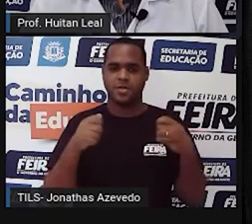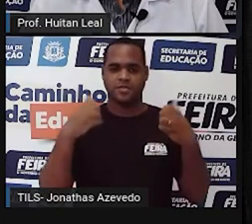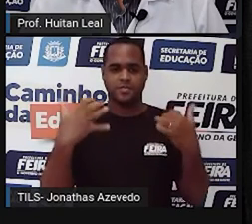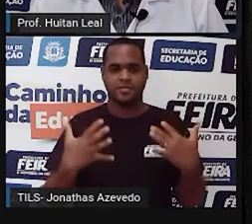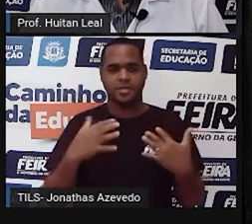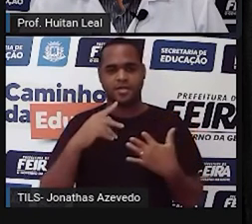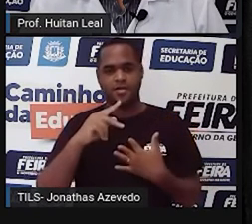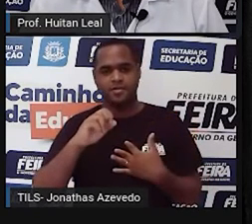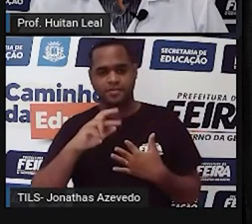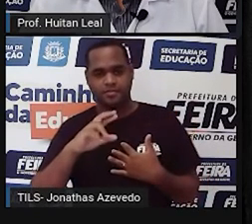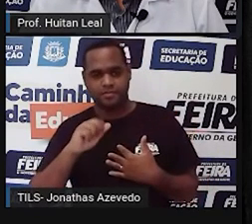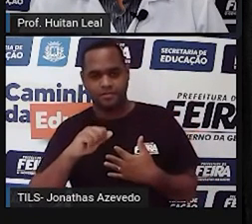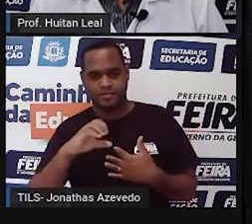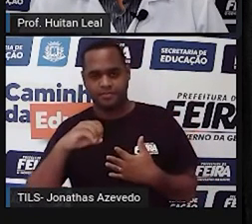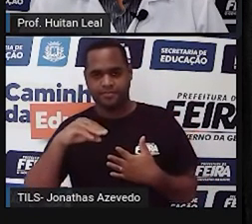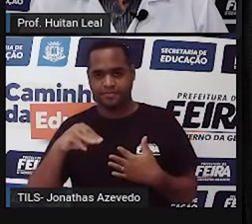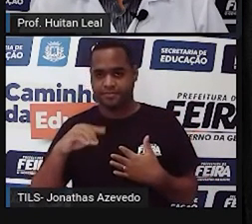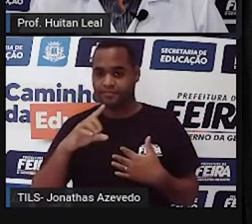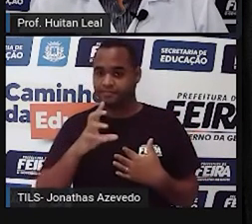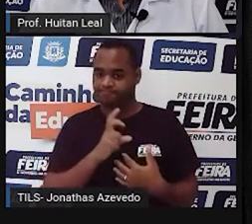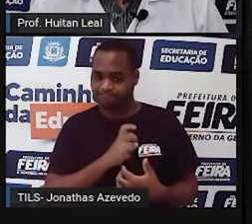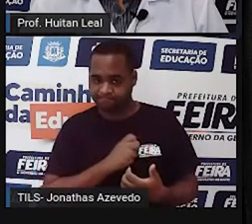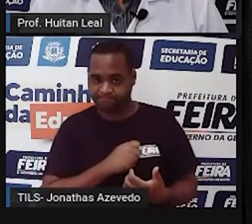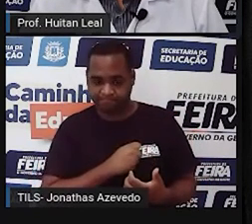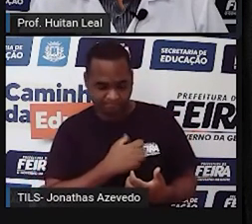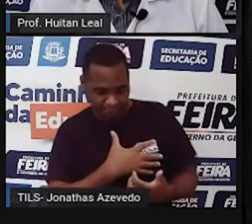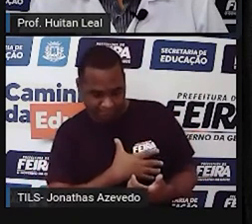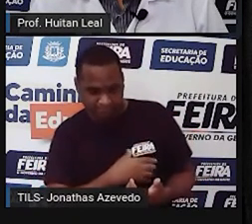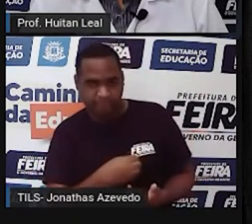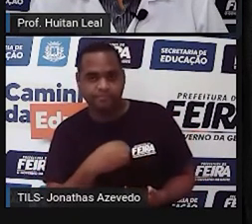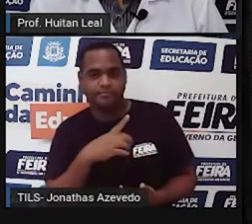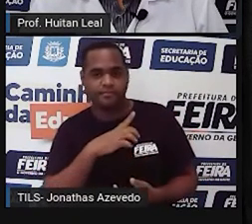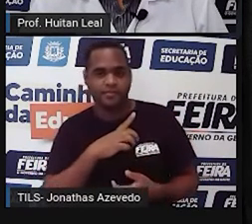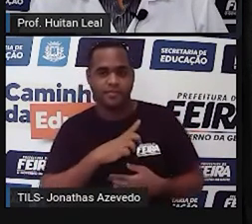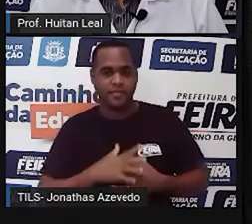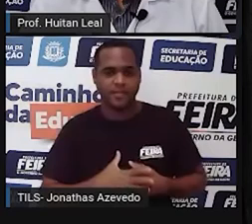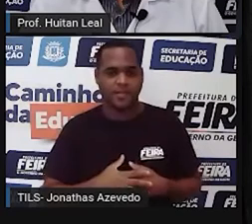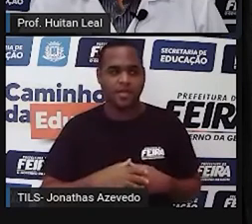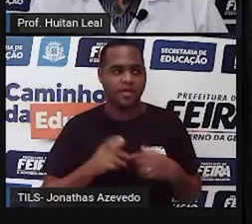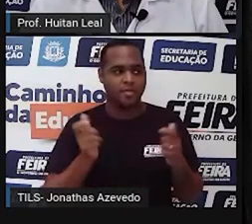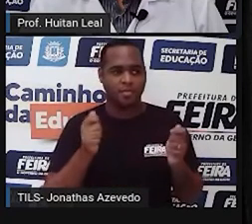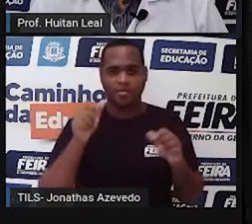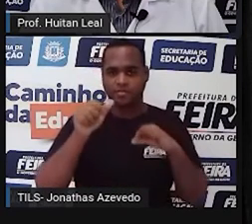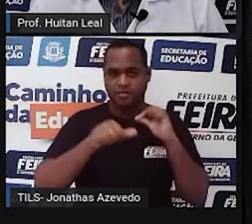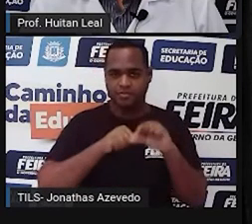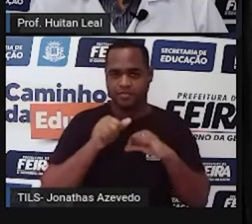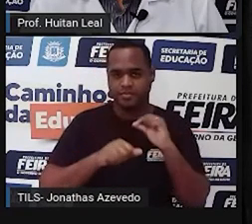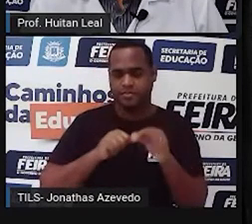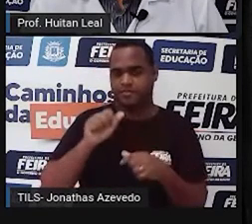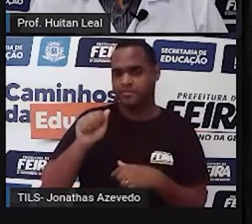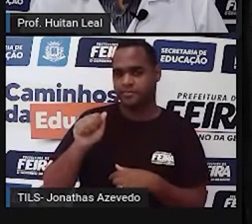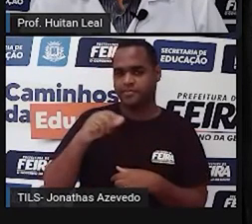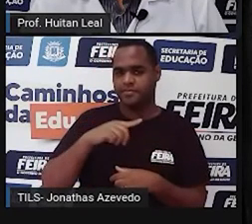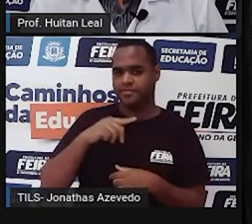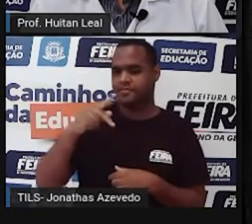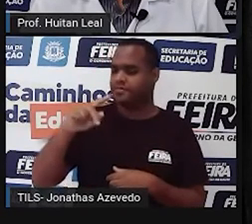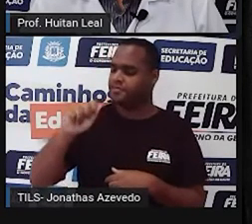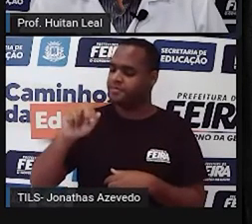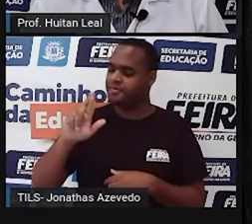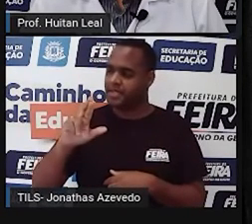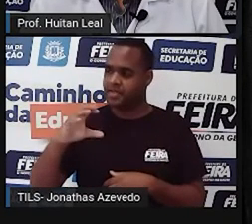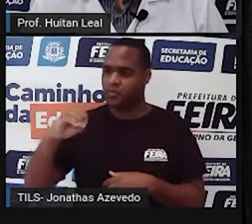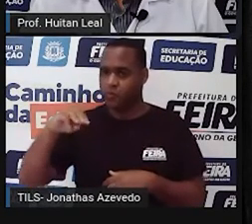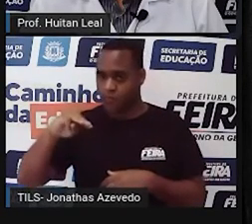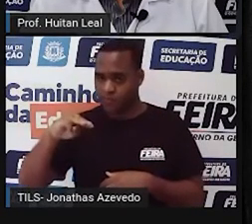Ter amor a seu filho. Olha, poderia substituir esse A, que é preposição, por para com. Ter